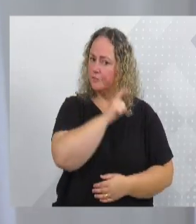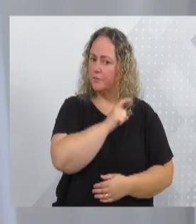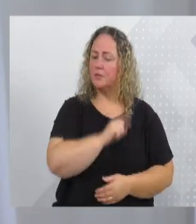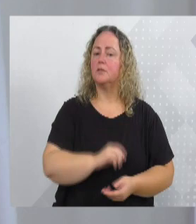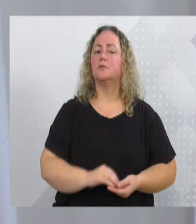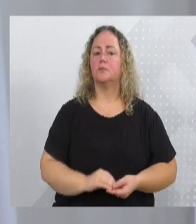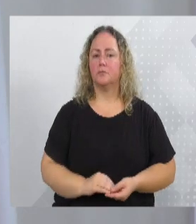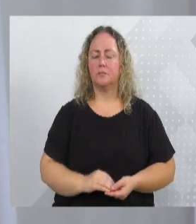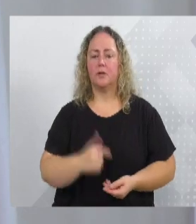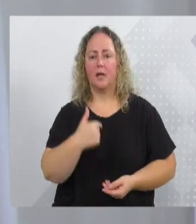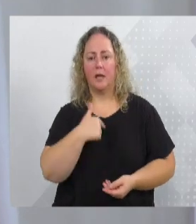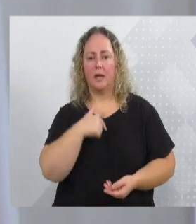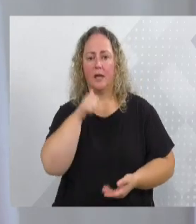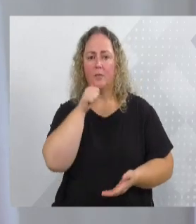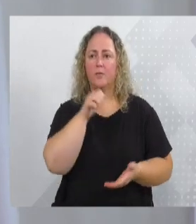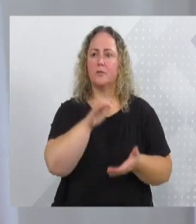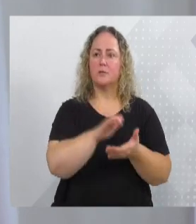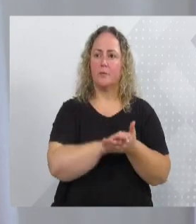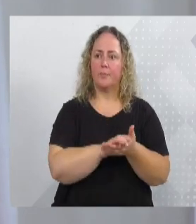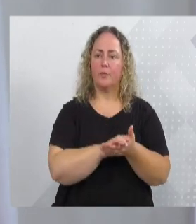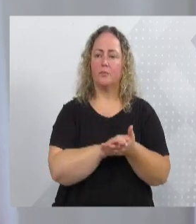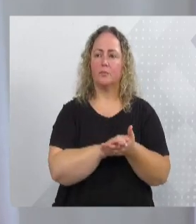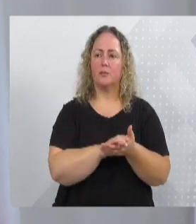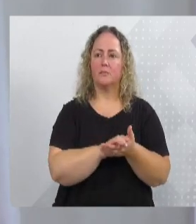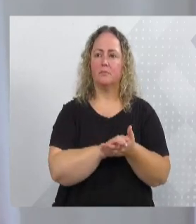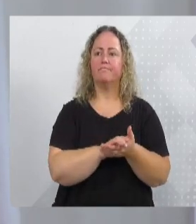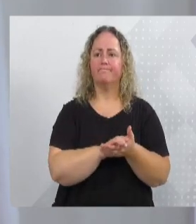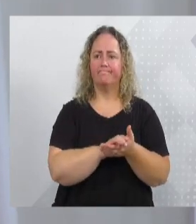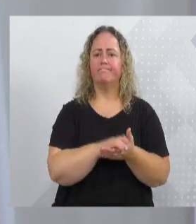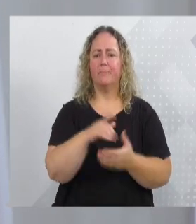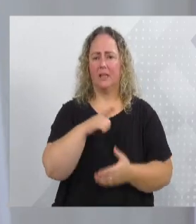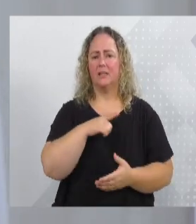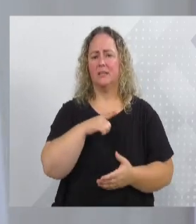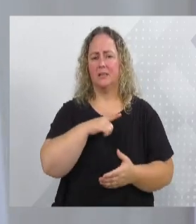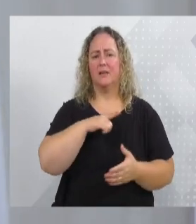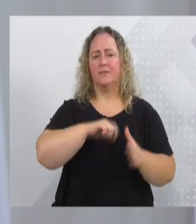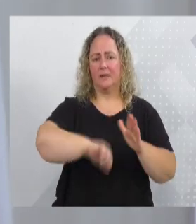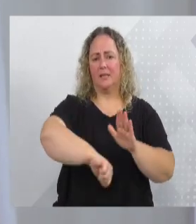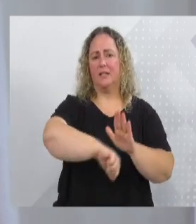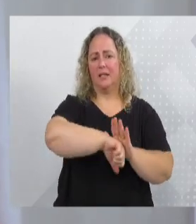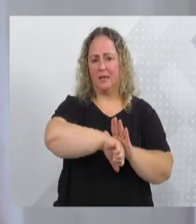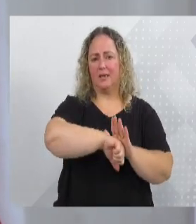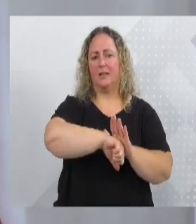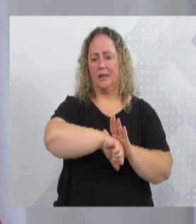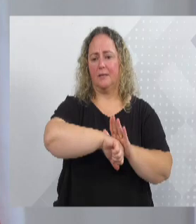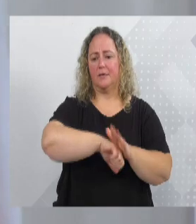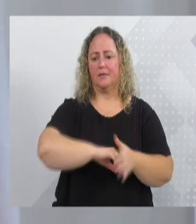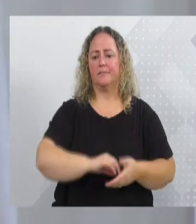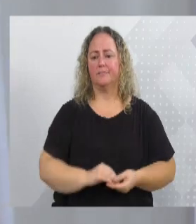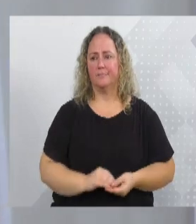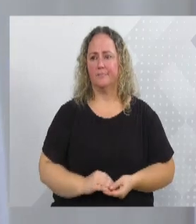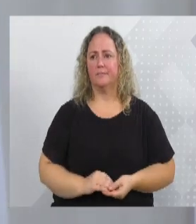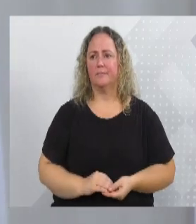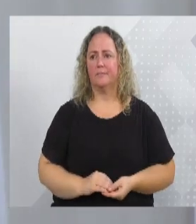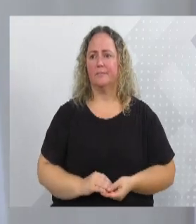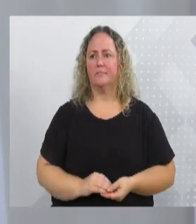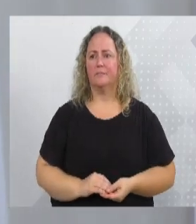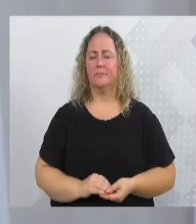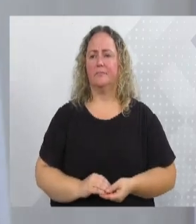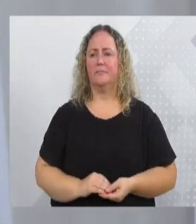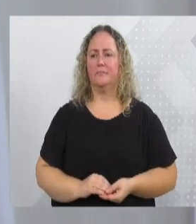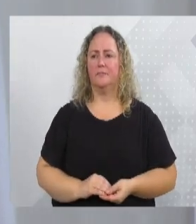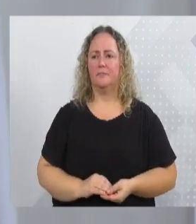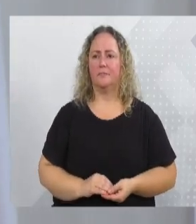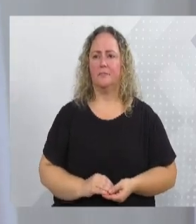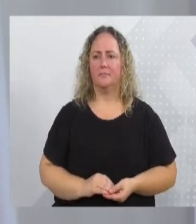eu e minha esposa fomos alvos de um crime, onde foram expostas